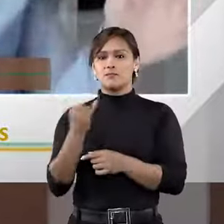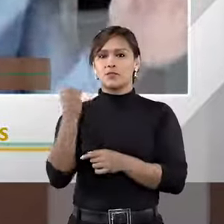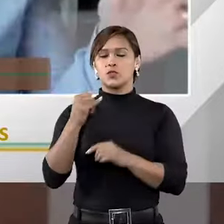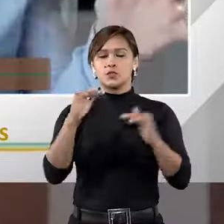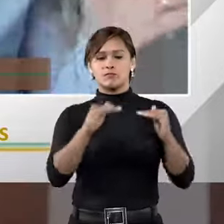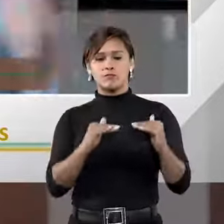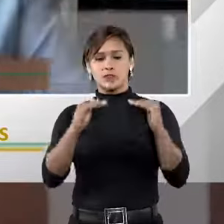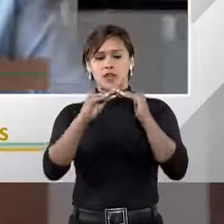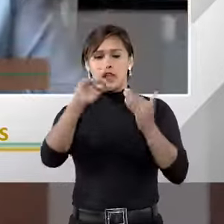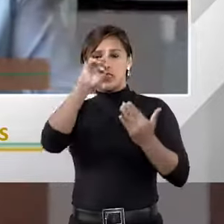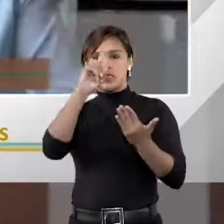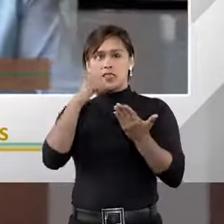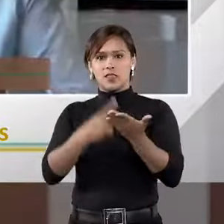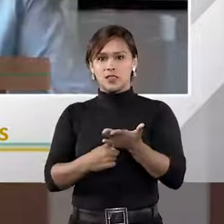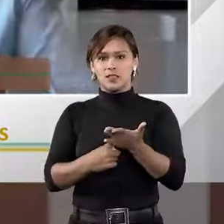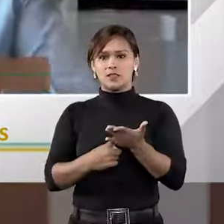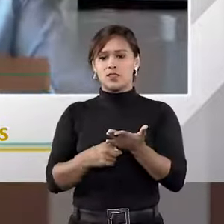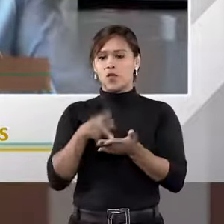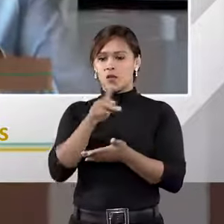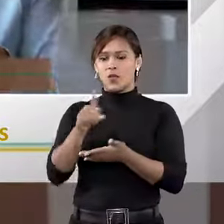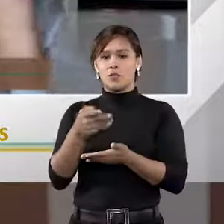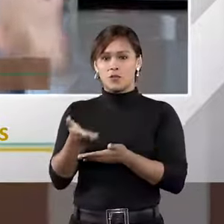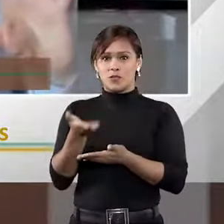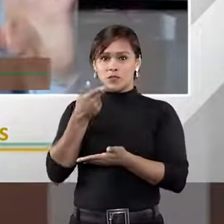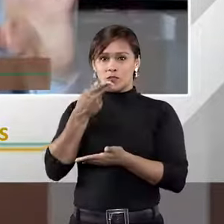a estabilidade da decisão como o Talamini falou.